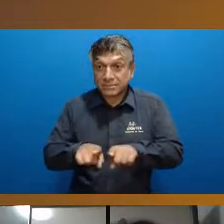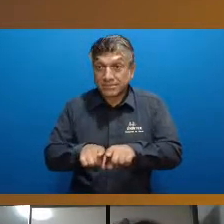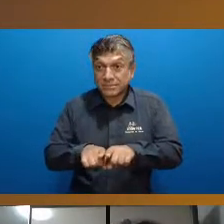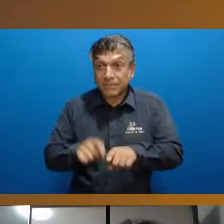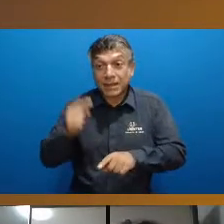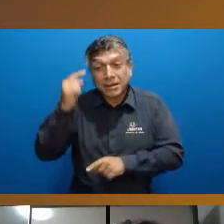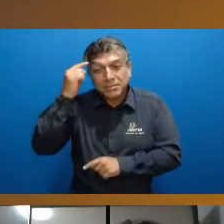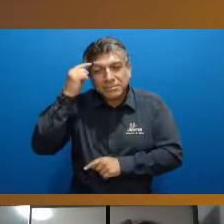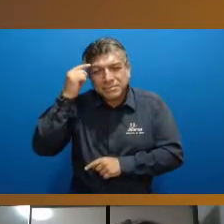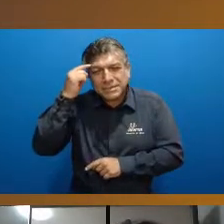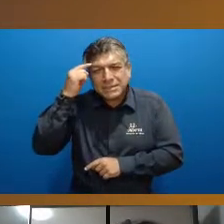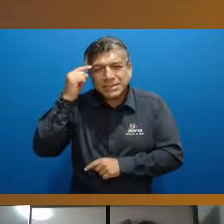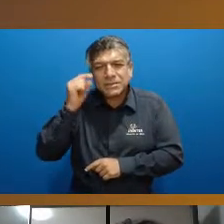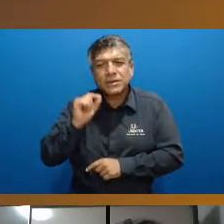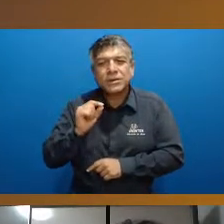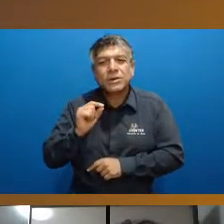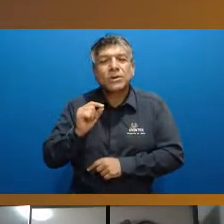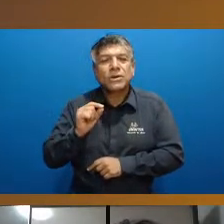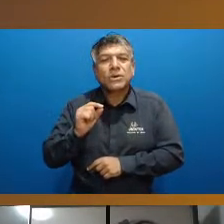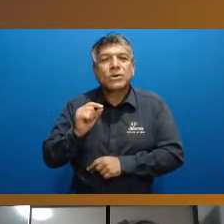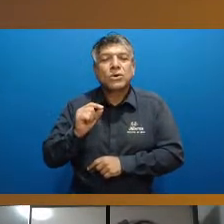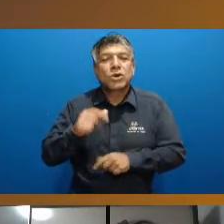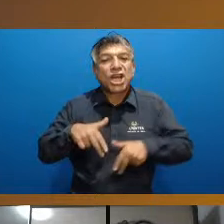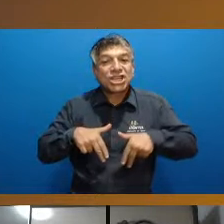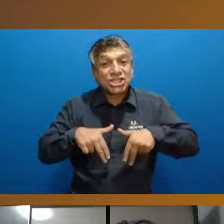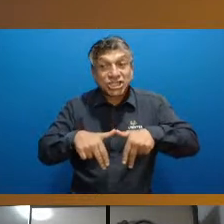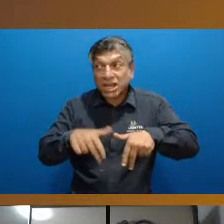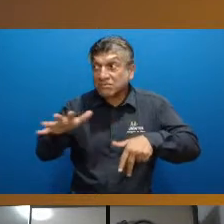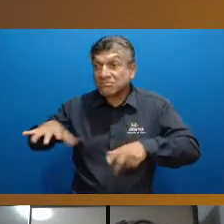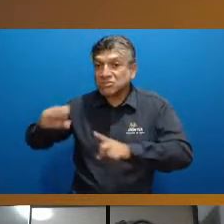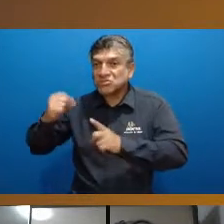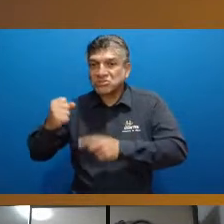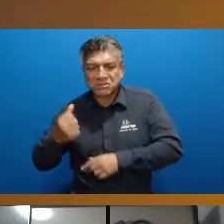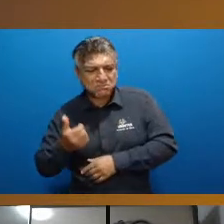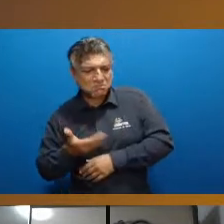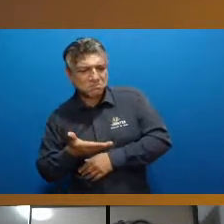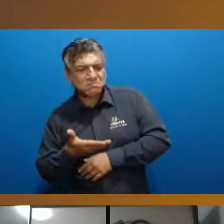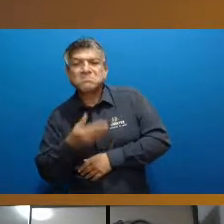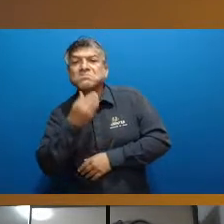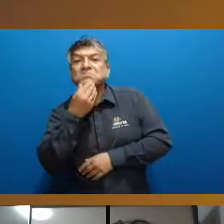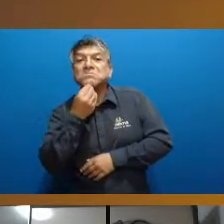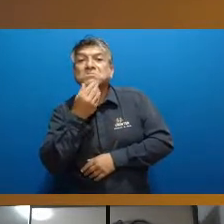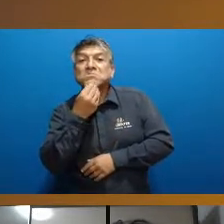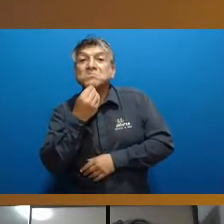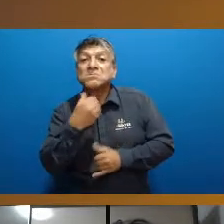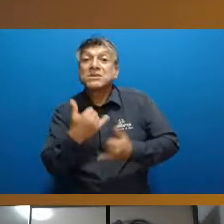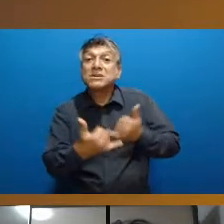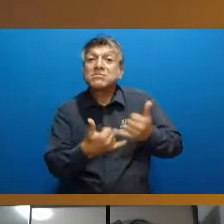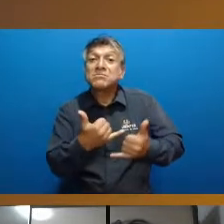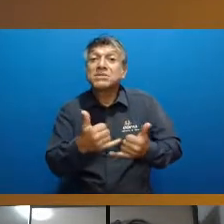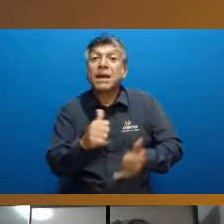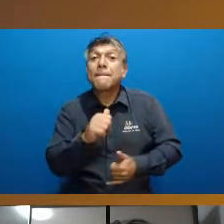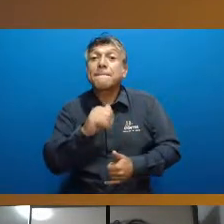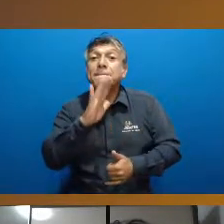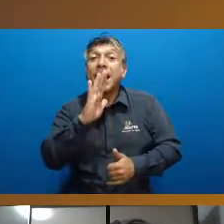né e da sociedade dessa imposição da sociedade os meninos brincam muito mais de habilidades motoras